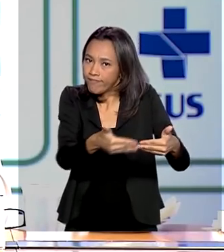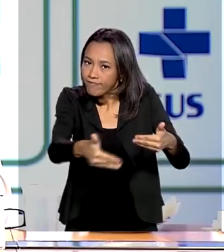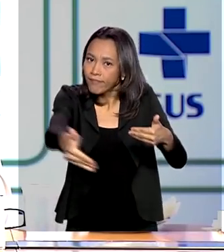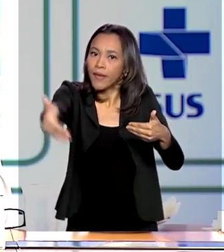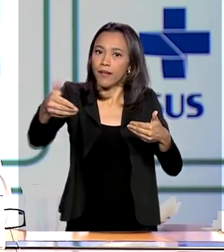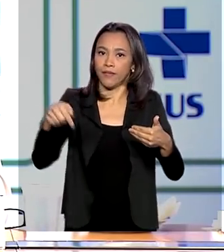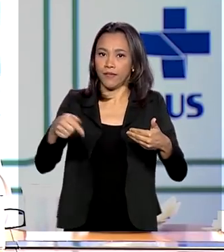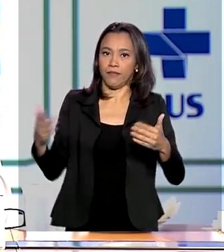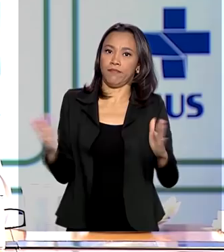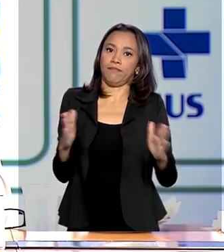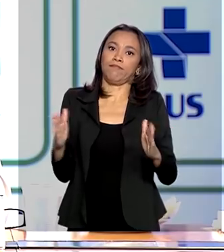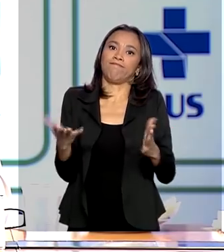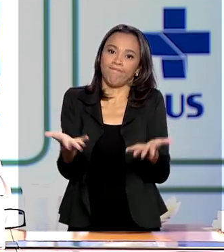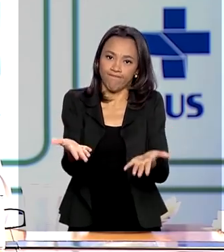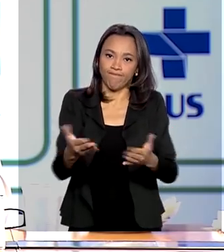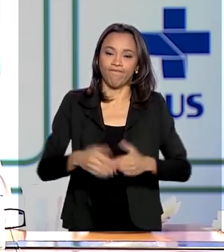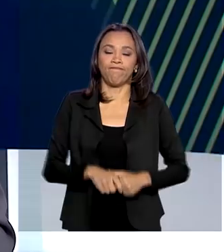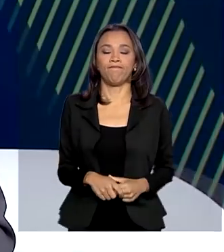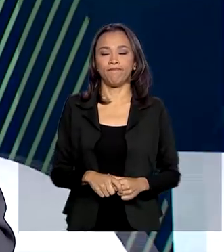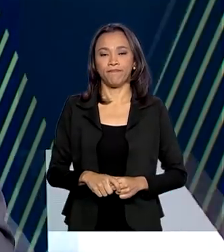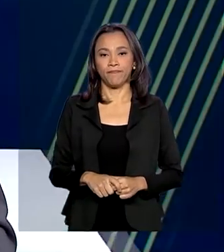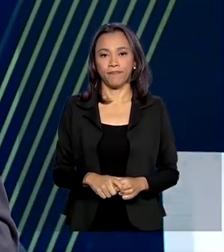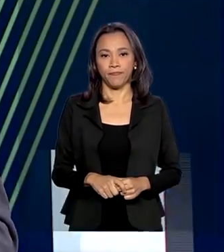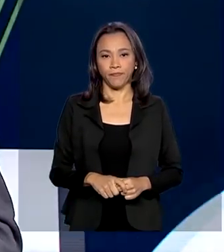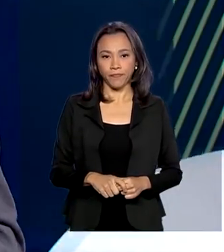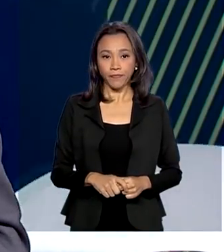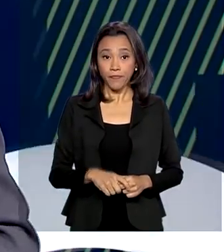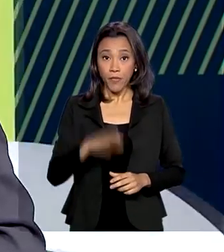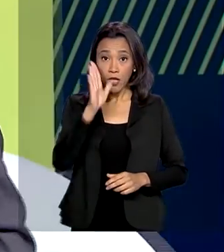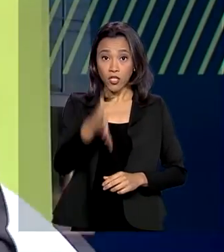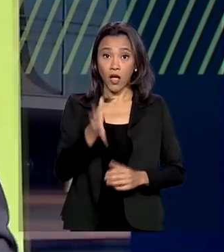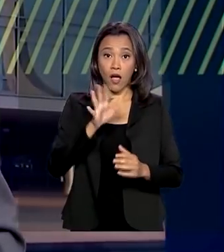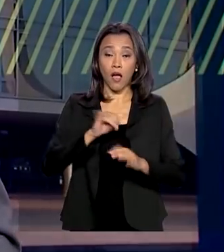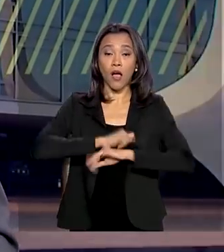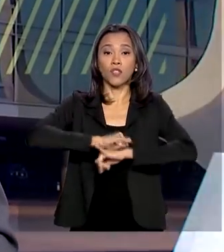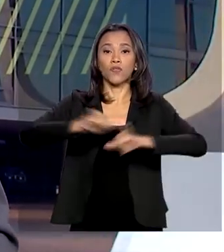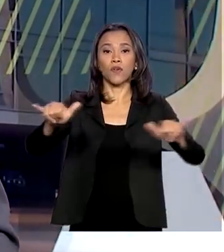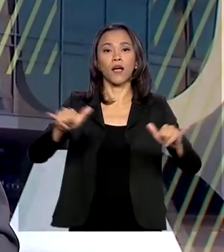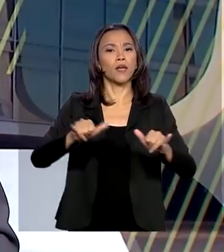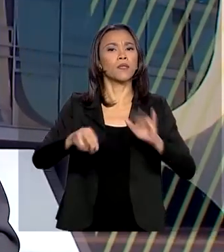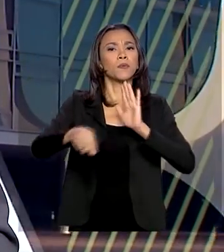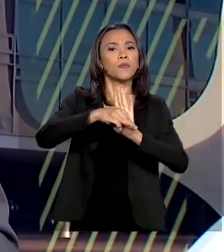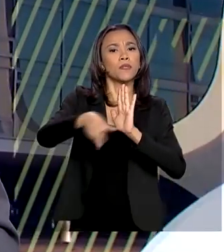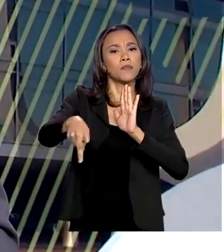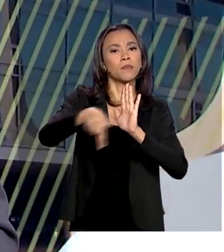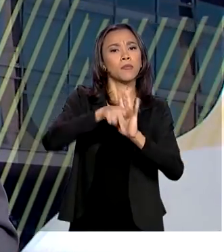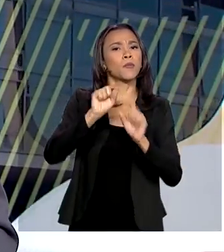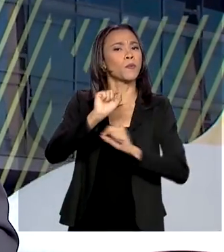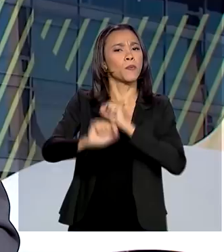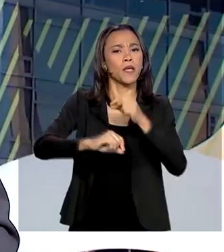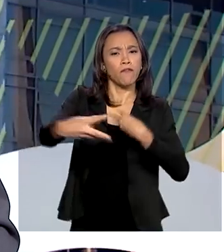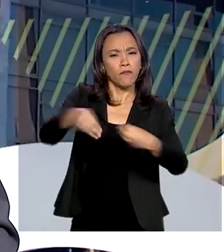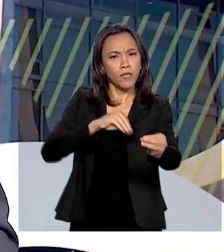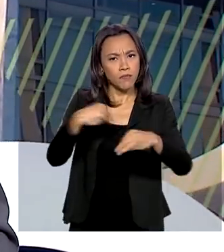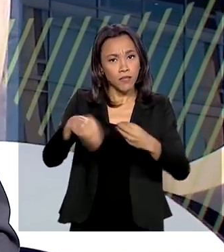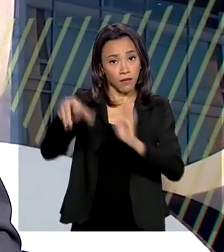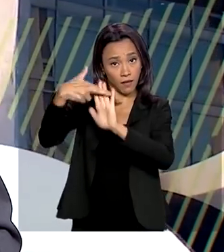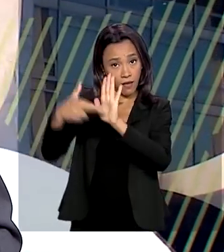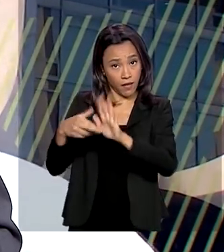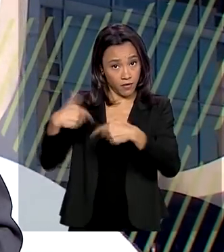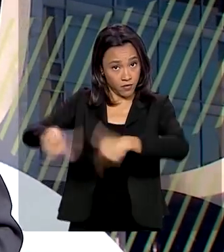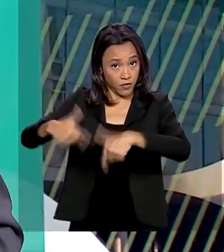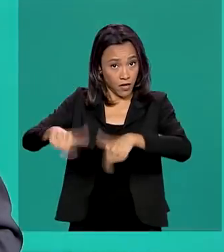segmento à nossa frente. Foi publicada a medida provisória que flexibiliza regras trabalhistas